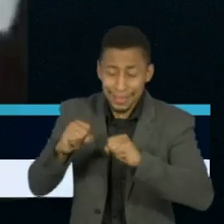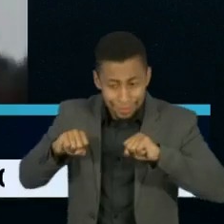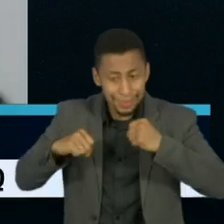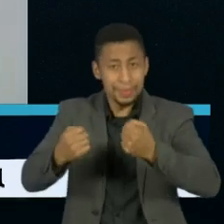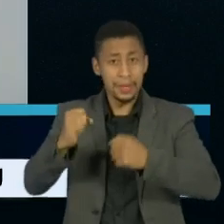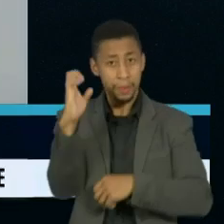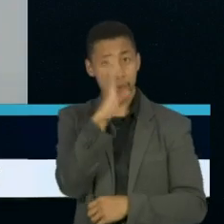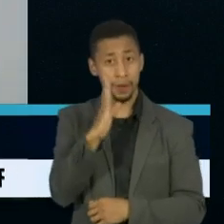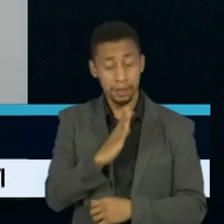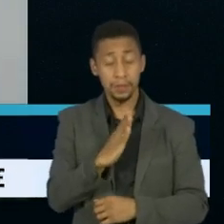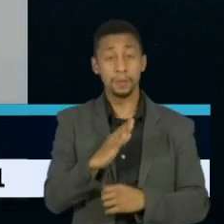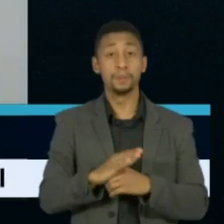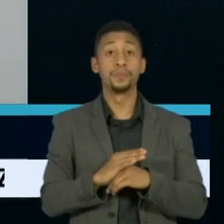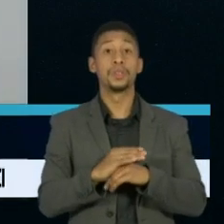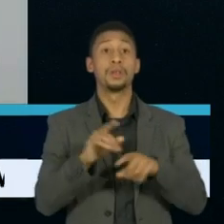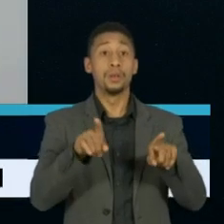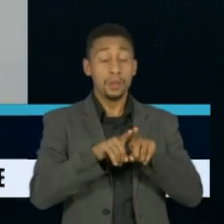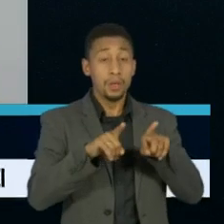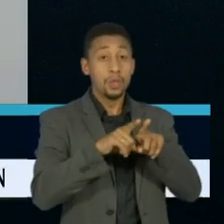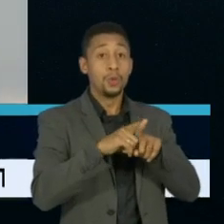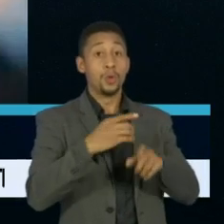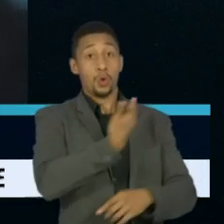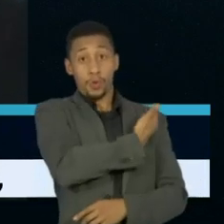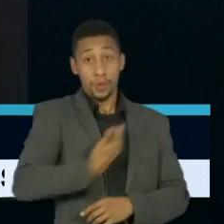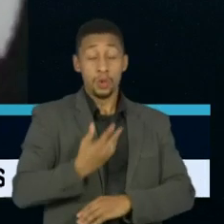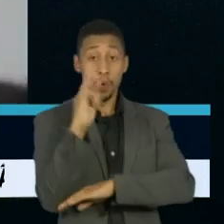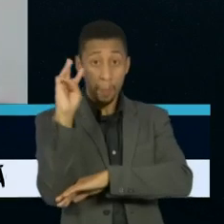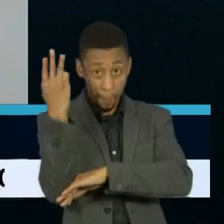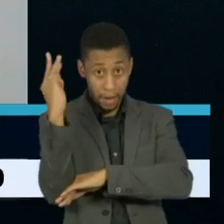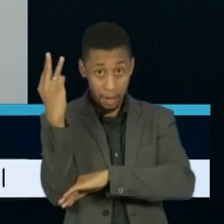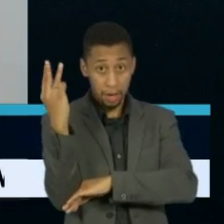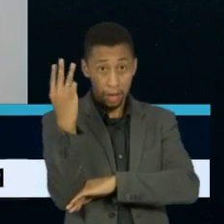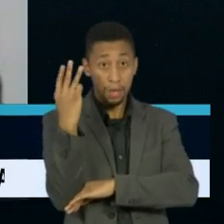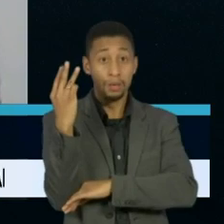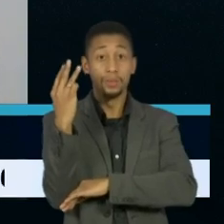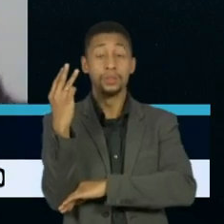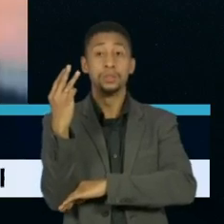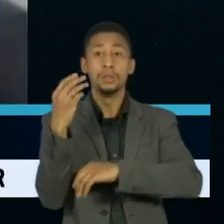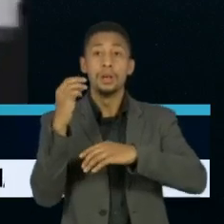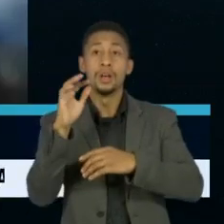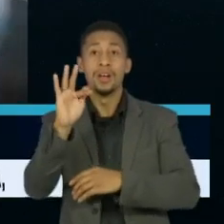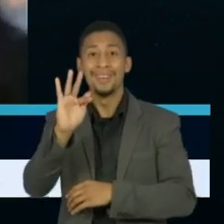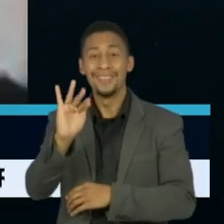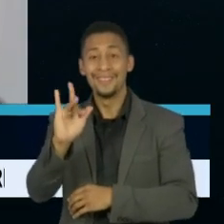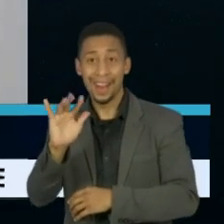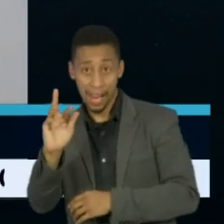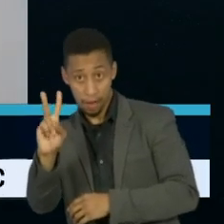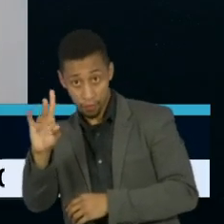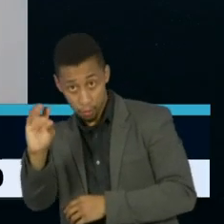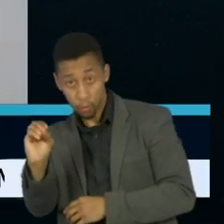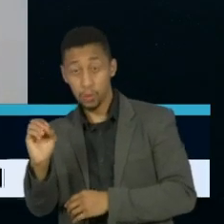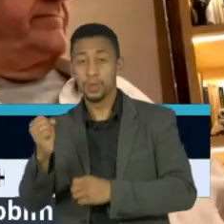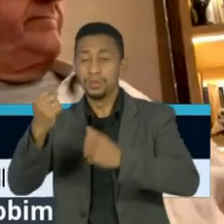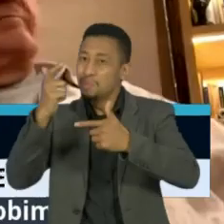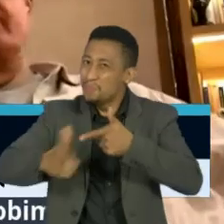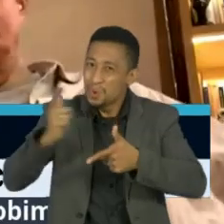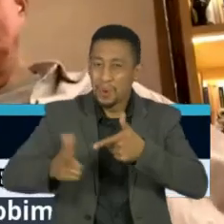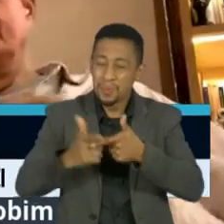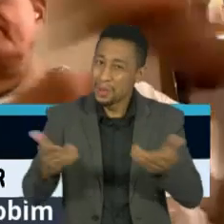O governador do Maranhão, Flávio Dino, atribuiu a responsabilidade da crise institucional ao presidente Jair Bolsonaro.